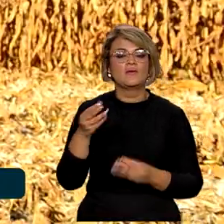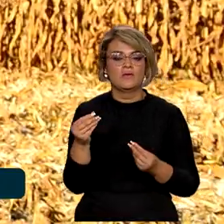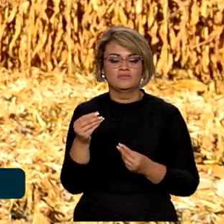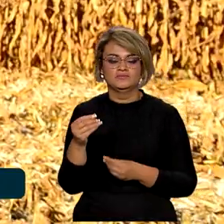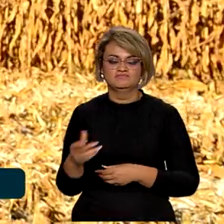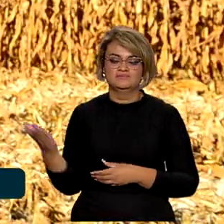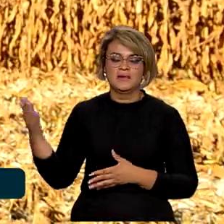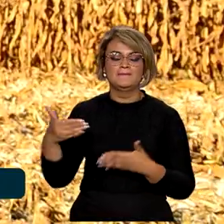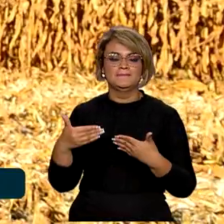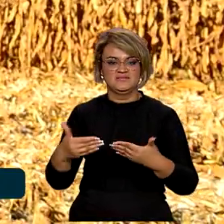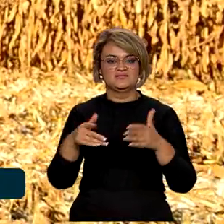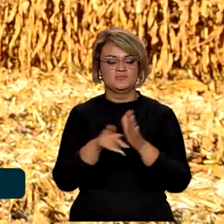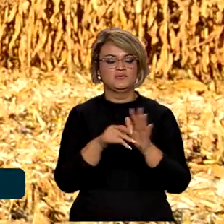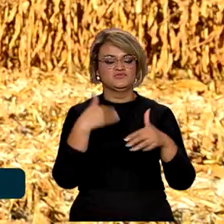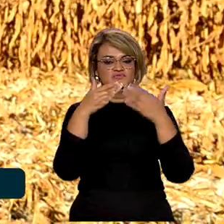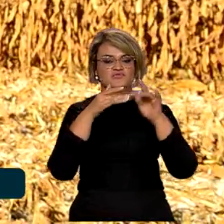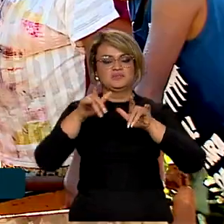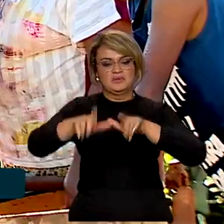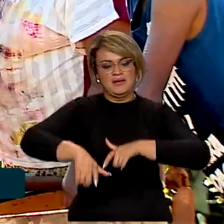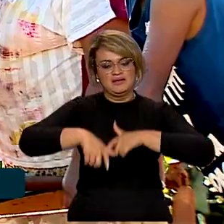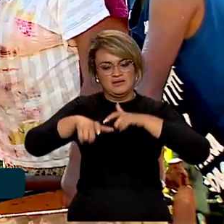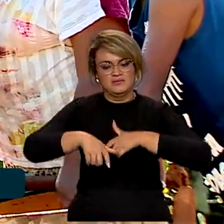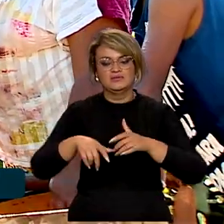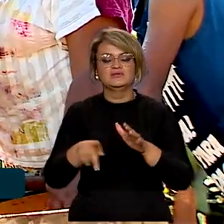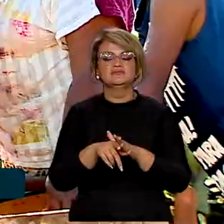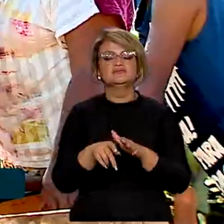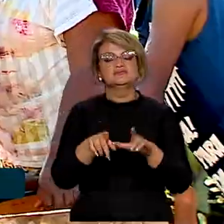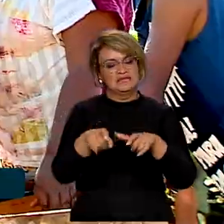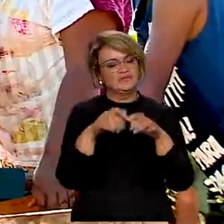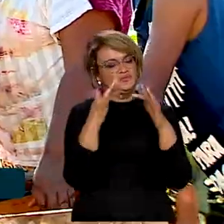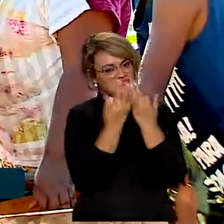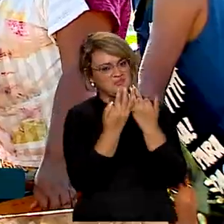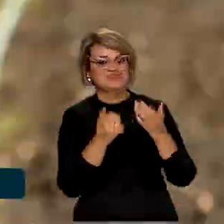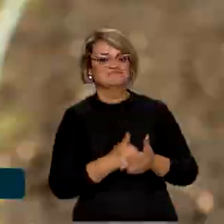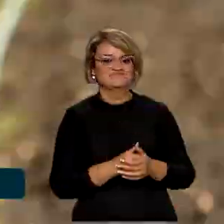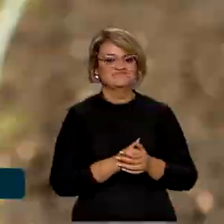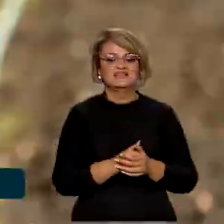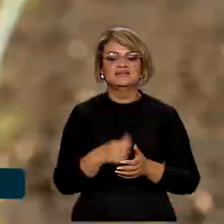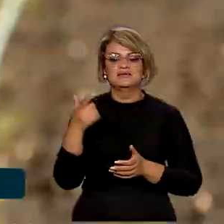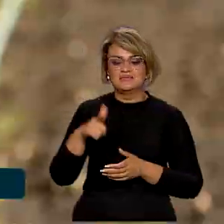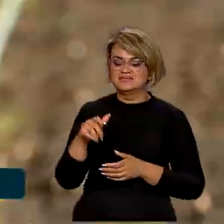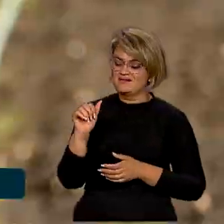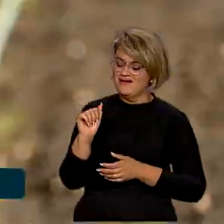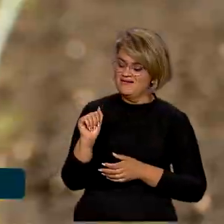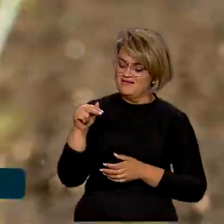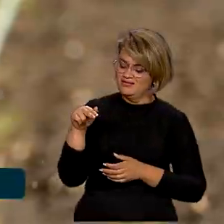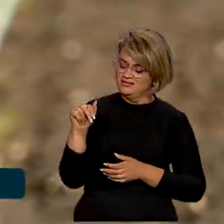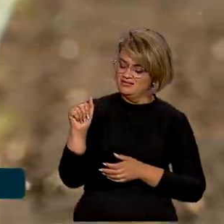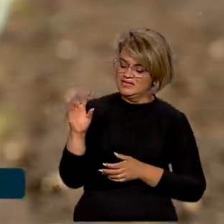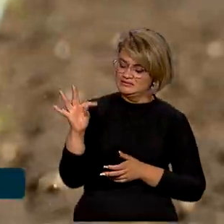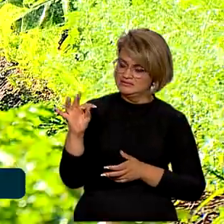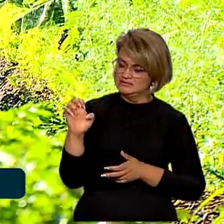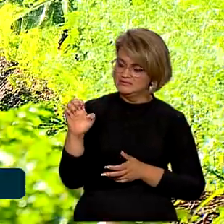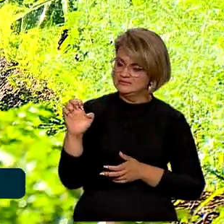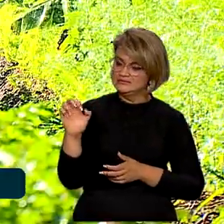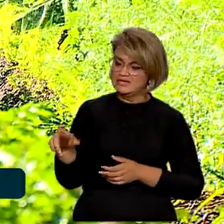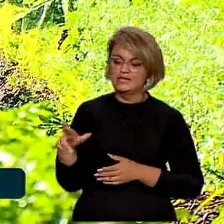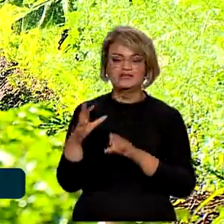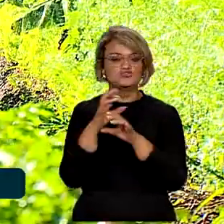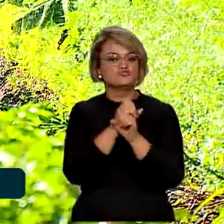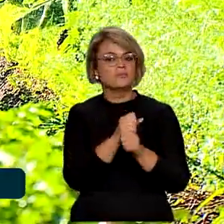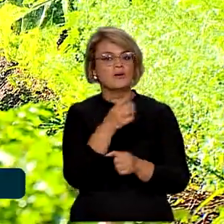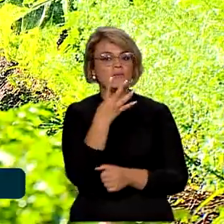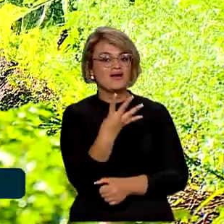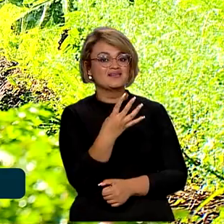Ministério do Desenvolvimento Agrário e da Agricultura Familiar e da ANATER e chega a 41 milhões